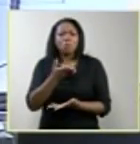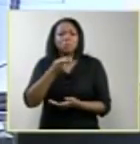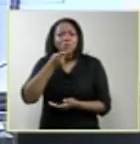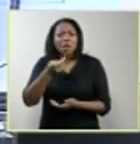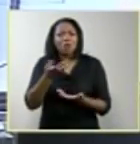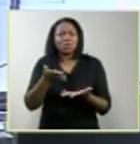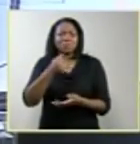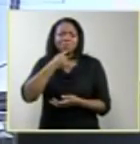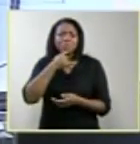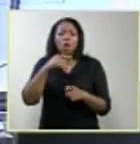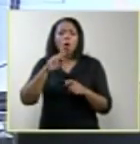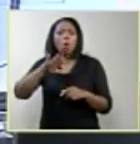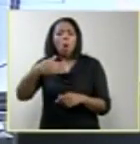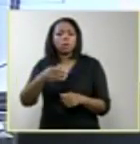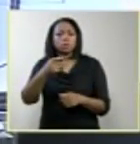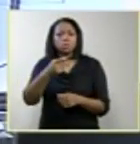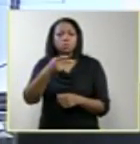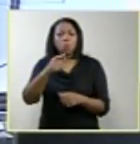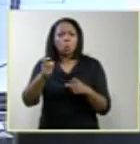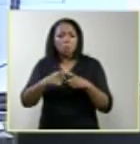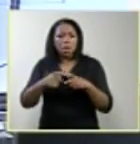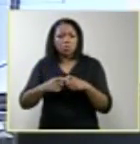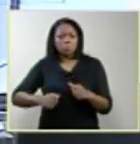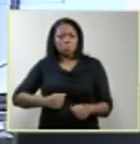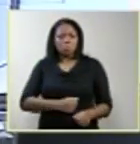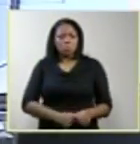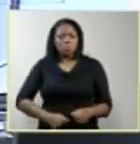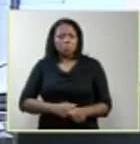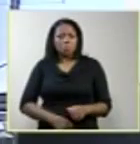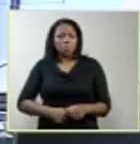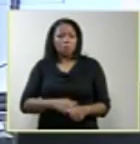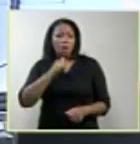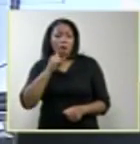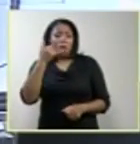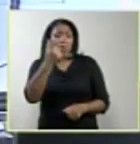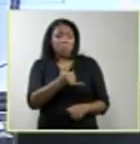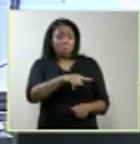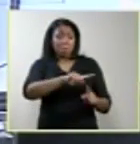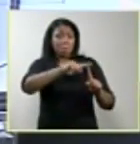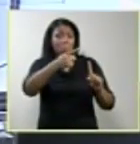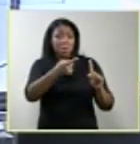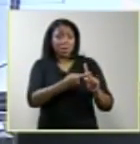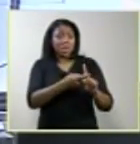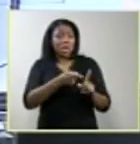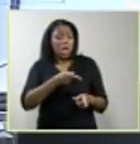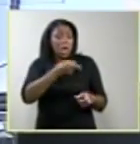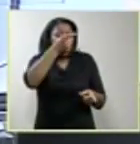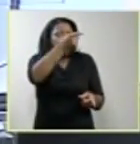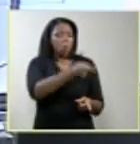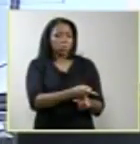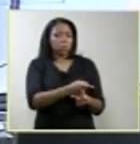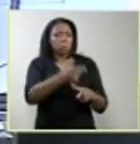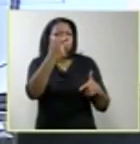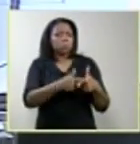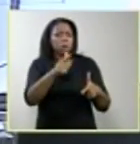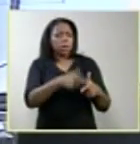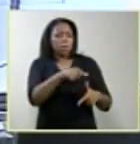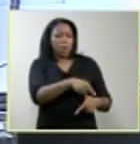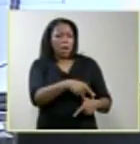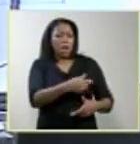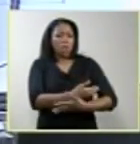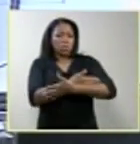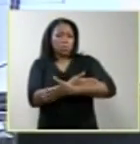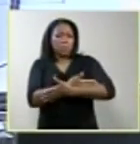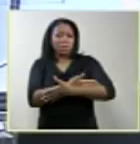o ultrassonografista comunica à gestante de que ele está encontrando uma patologia no bebê, de que ele não está